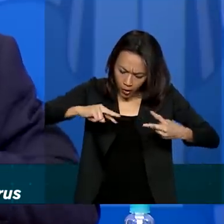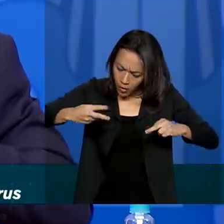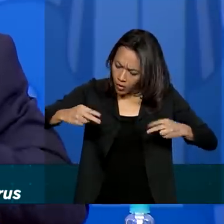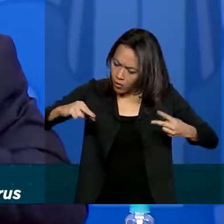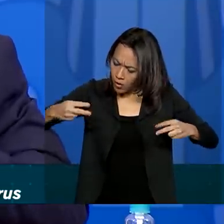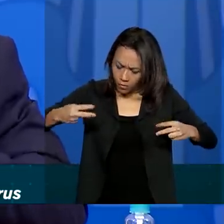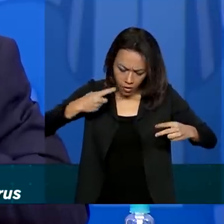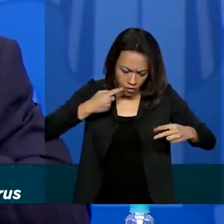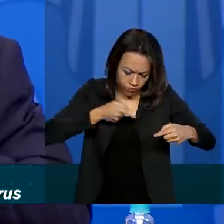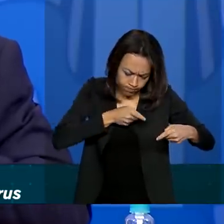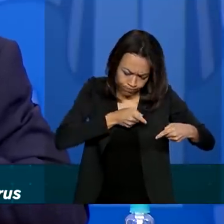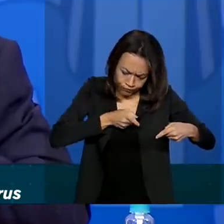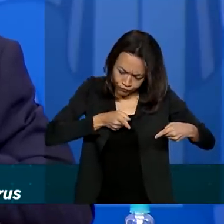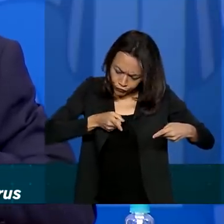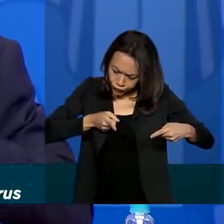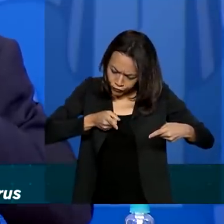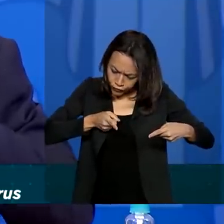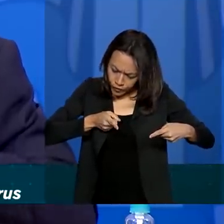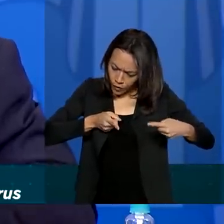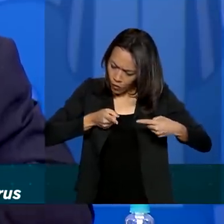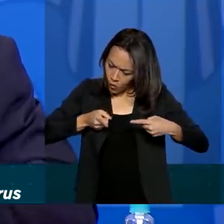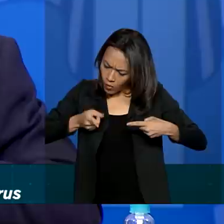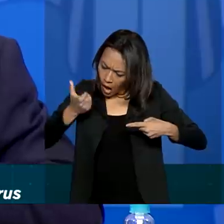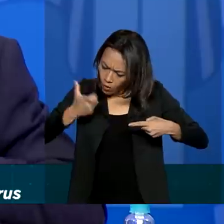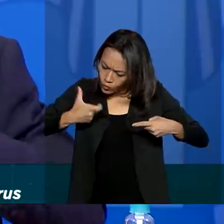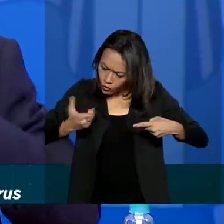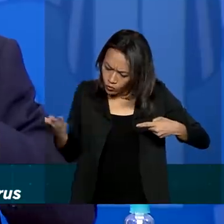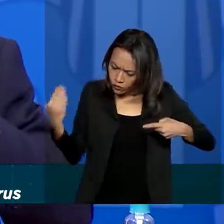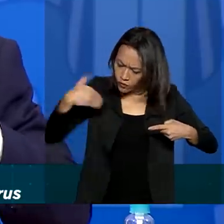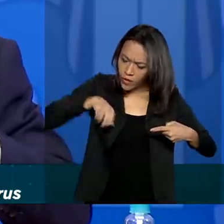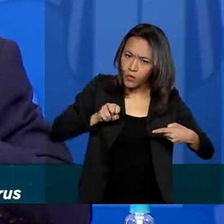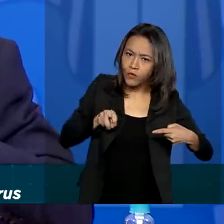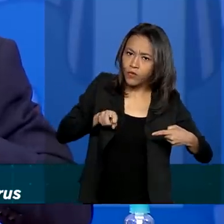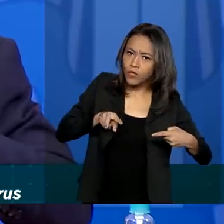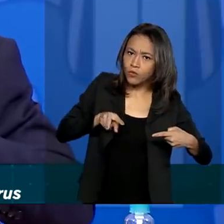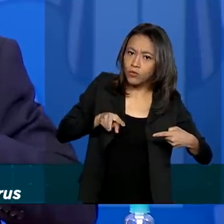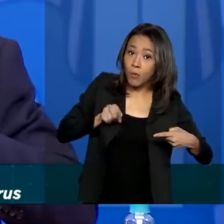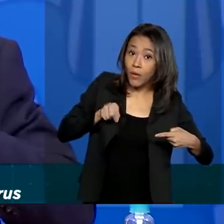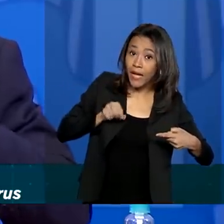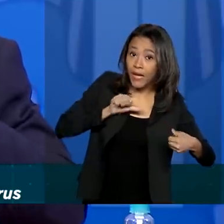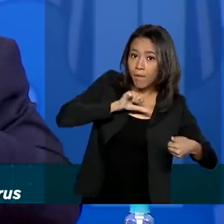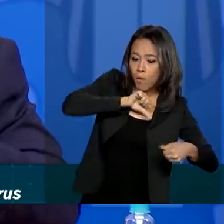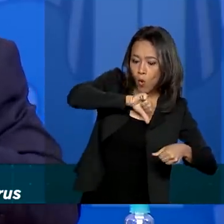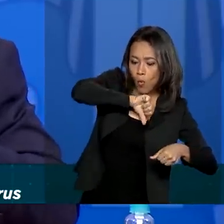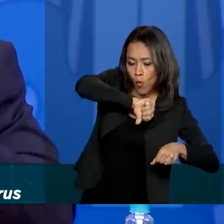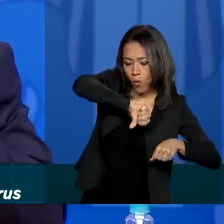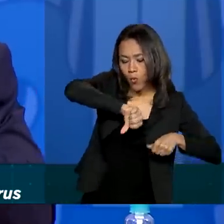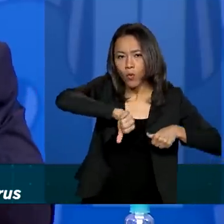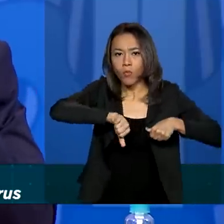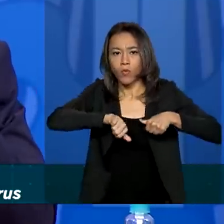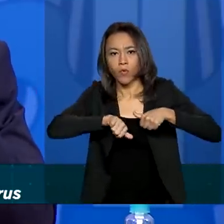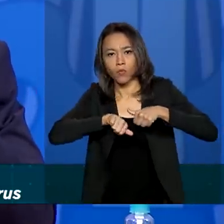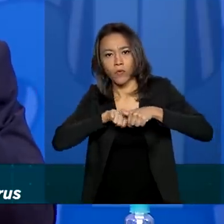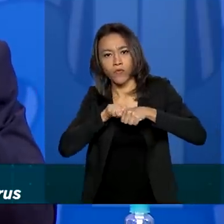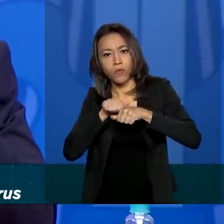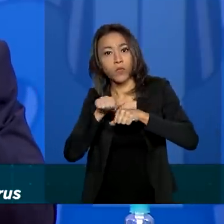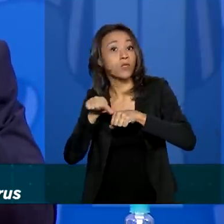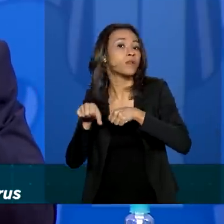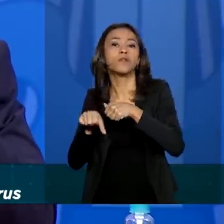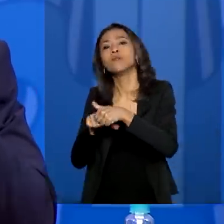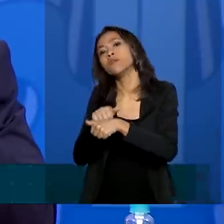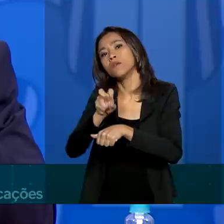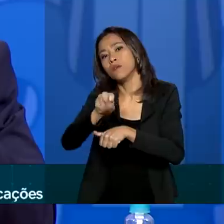daquele especificamente de onde veio, mas ele vai mutando, ele vai modificando. então